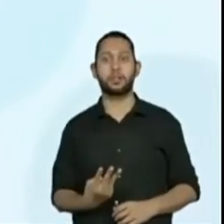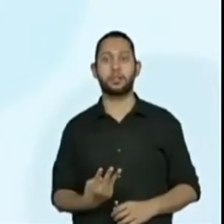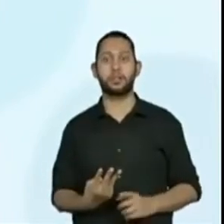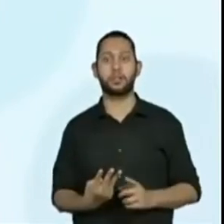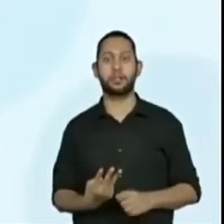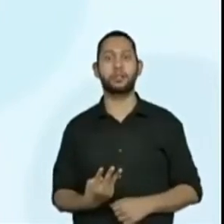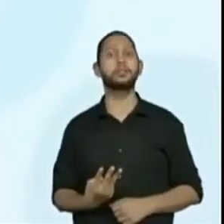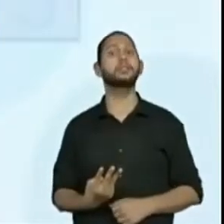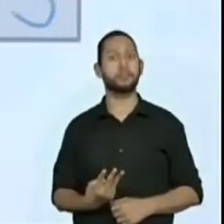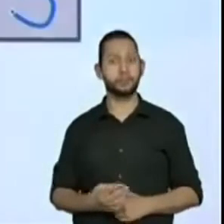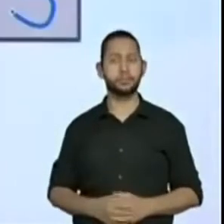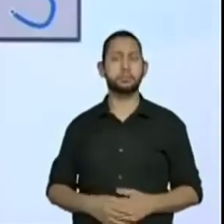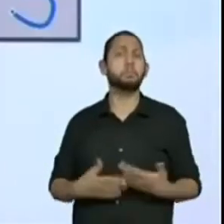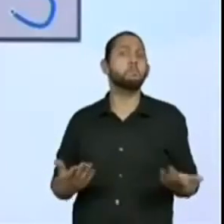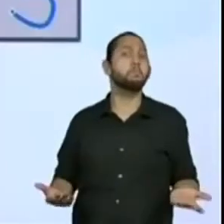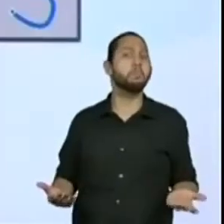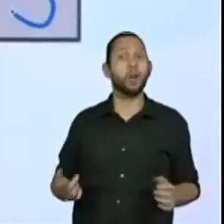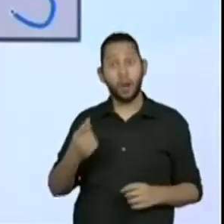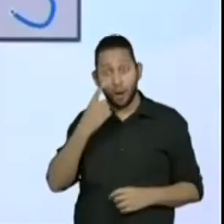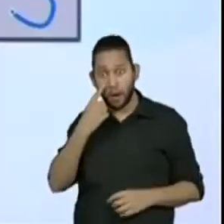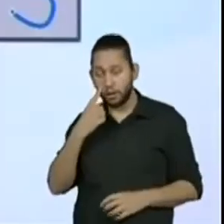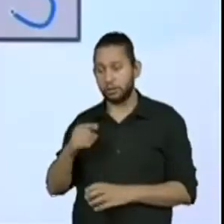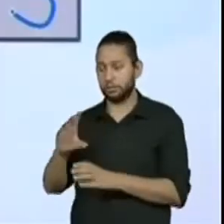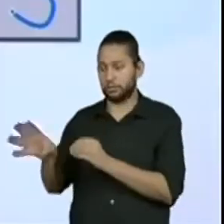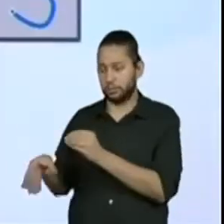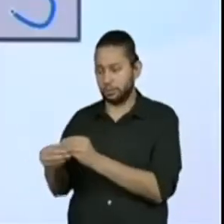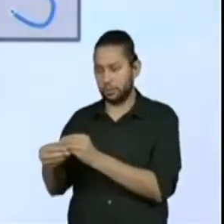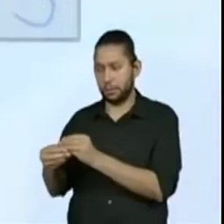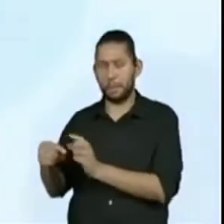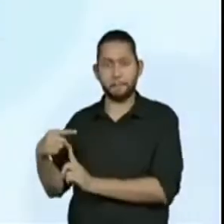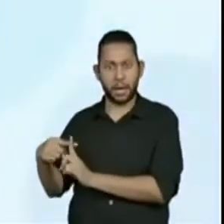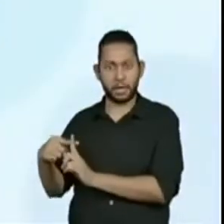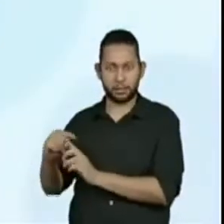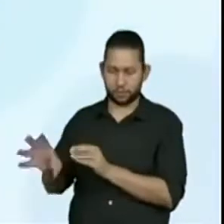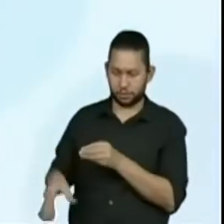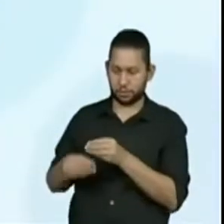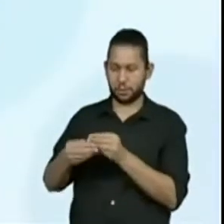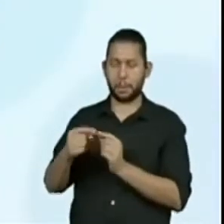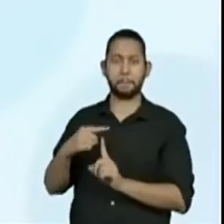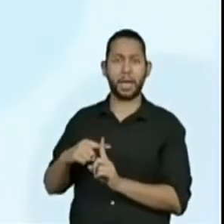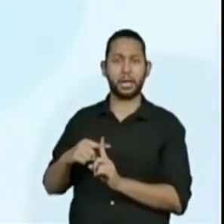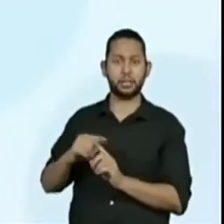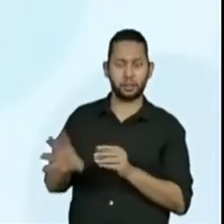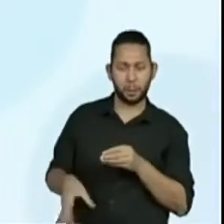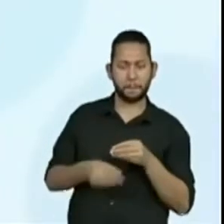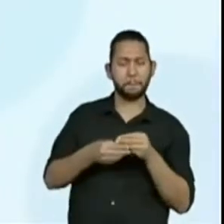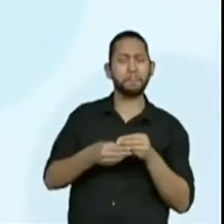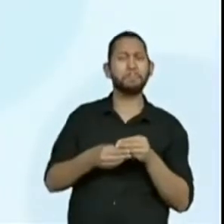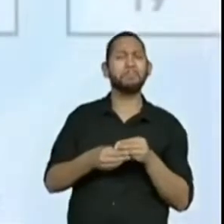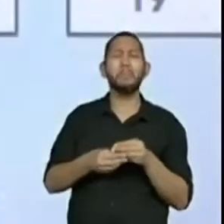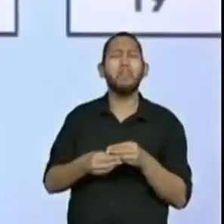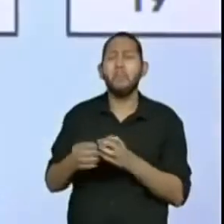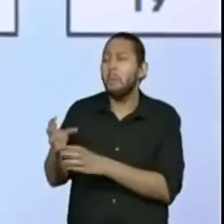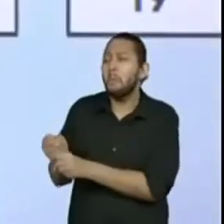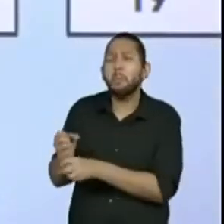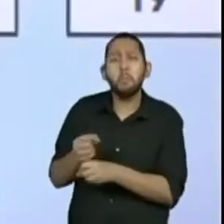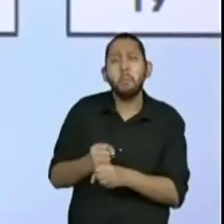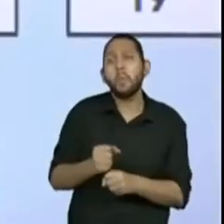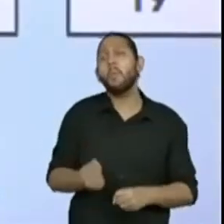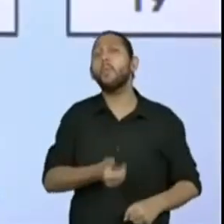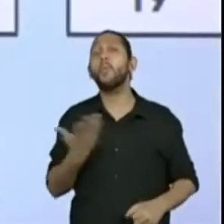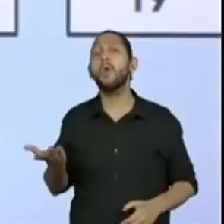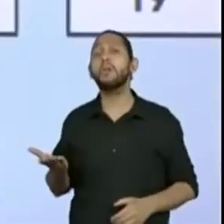Mas eu quero saber de quanto em quanto foi esta sequência. Nós, de novo, tivemos que identificar a